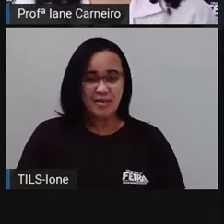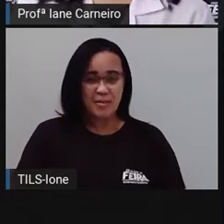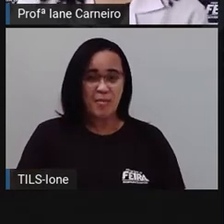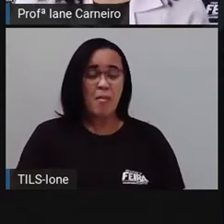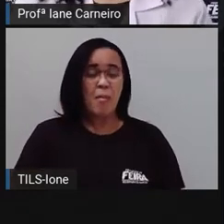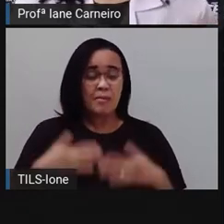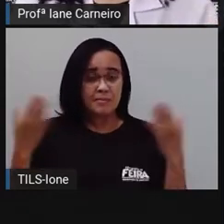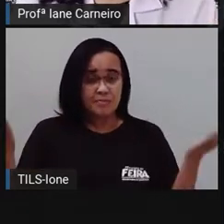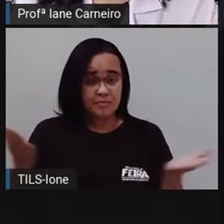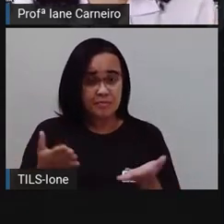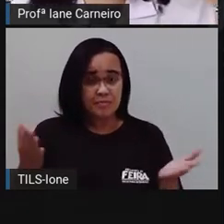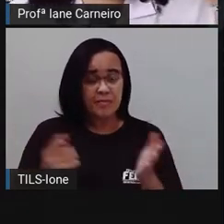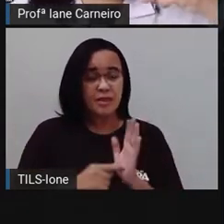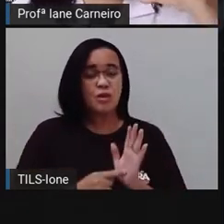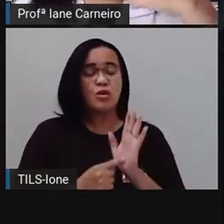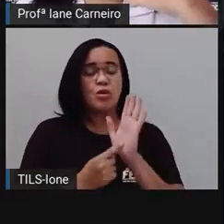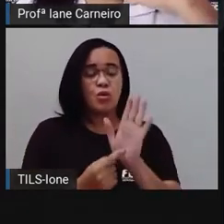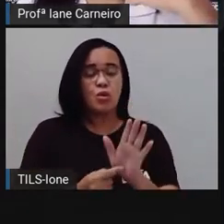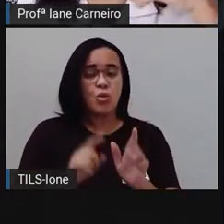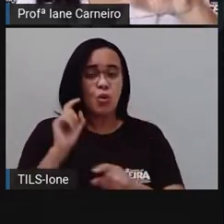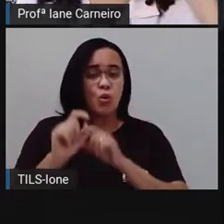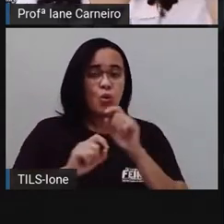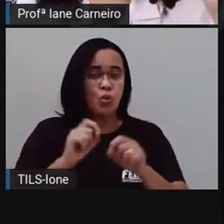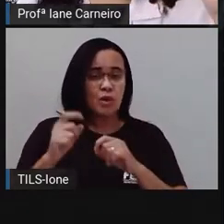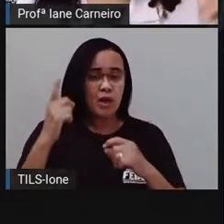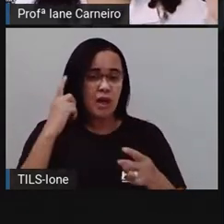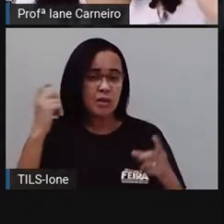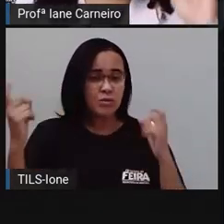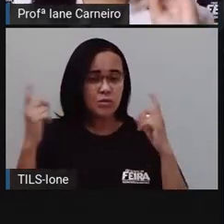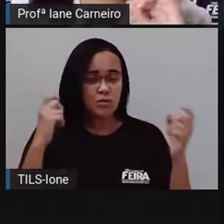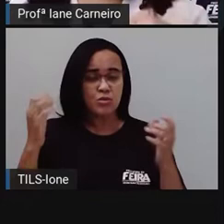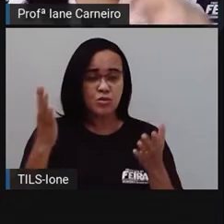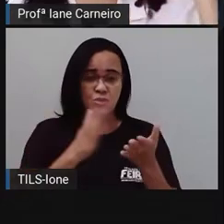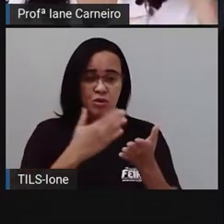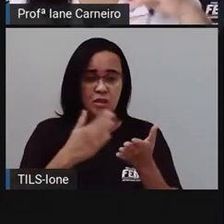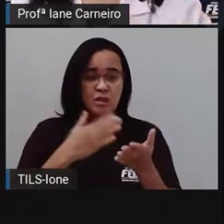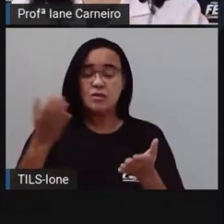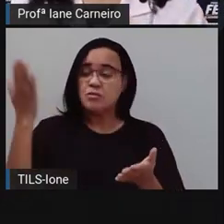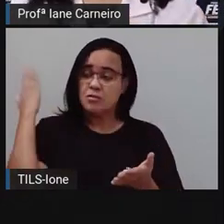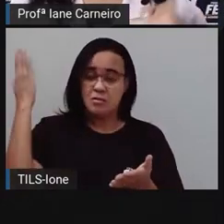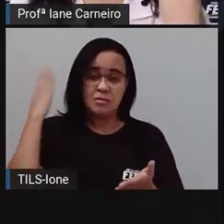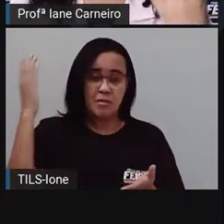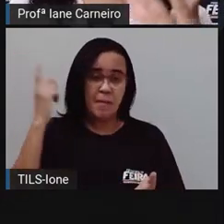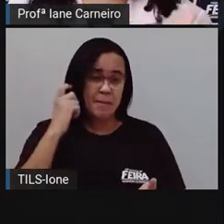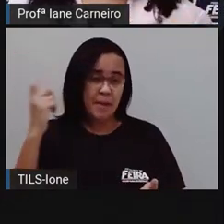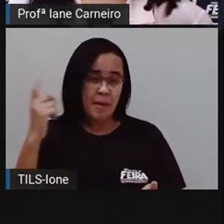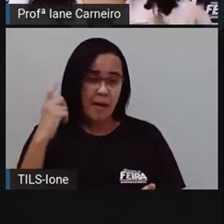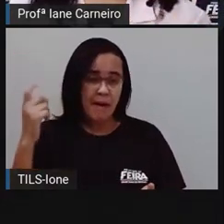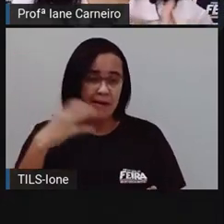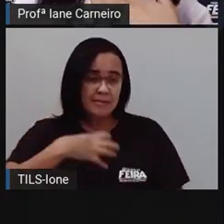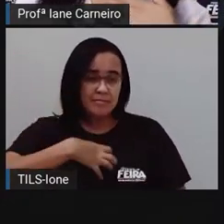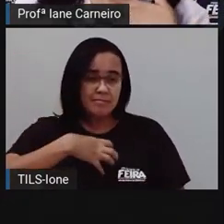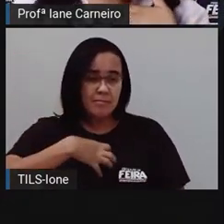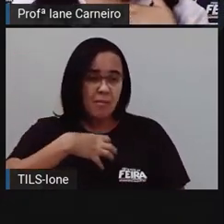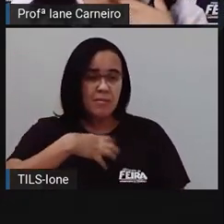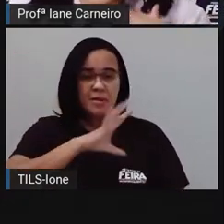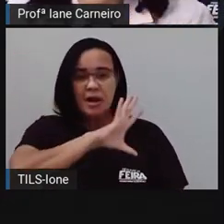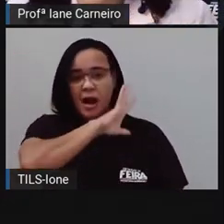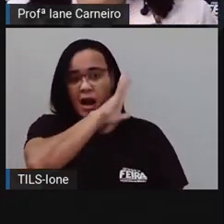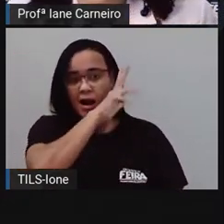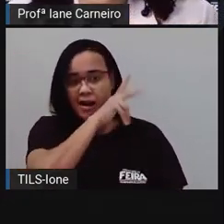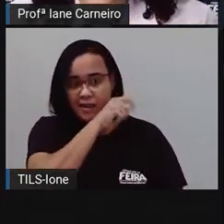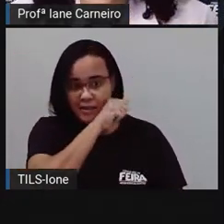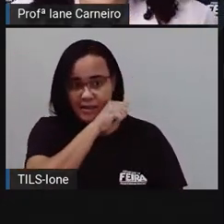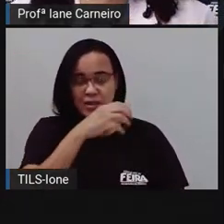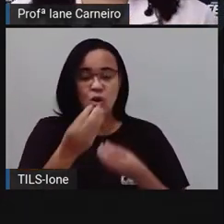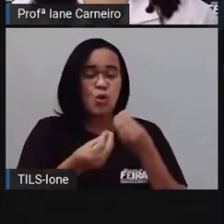Agora, a gente vai ver aqui os sons, né? Lembram? Que nos outros dois livros, nós vimos, né? Os sons que os animais fazem. E aqui, a gente também vai ver